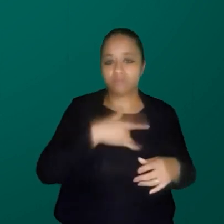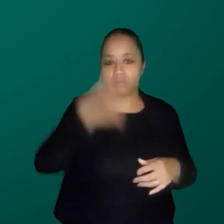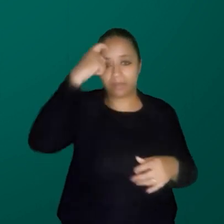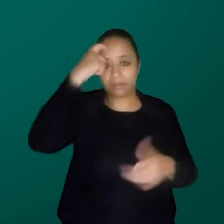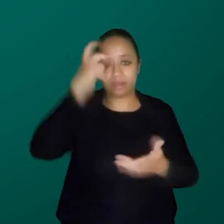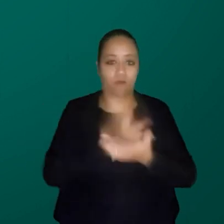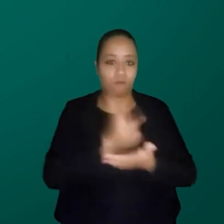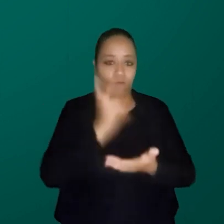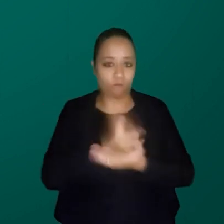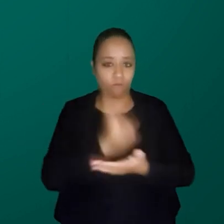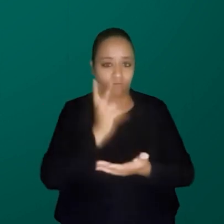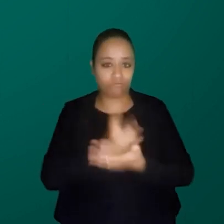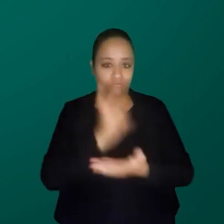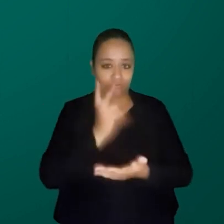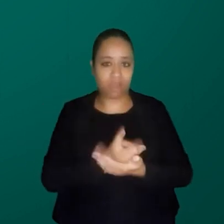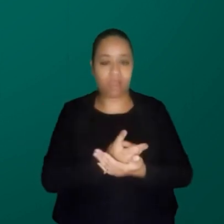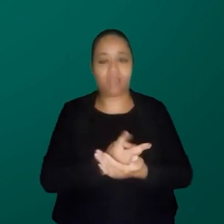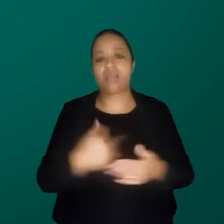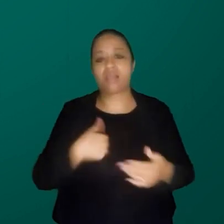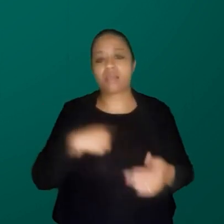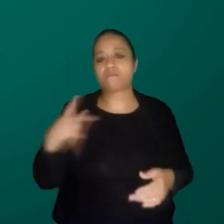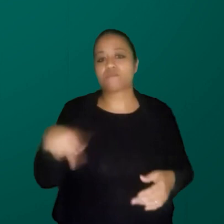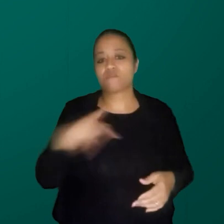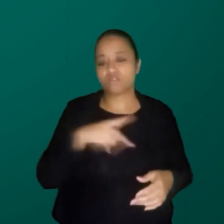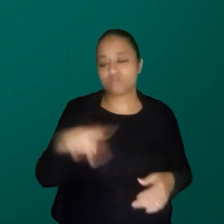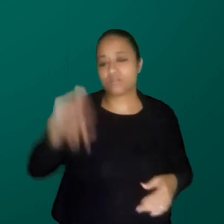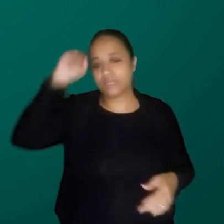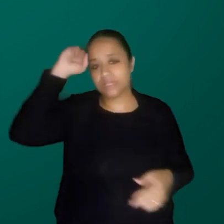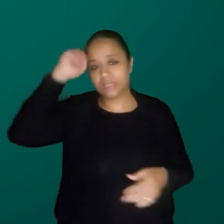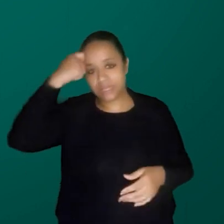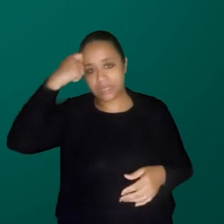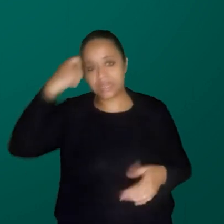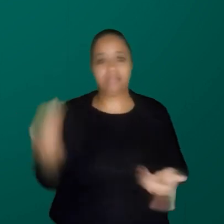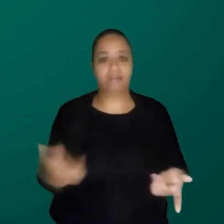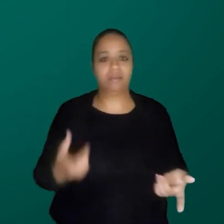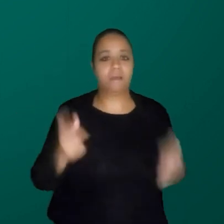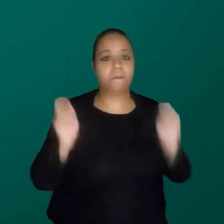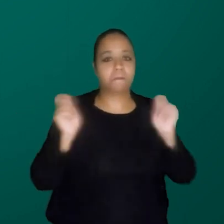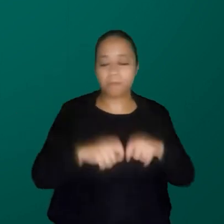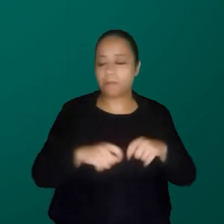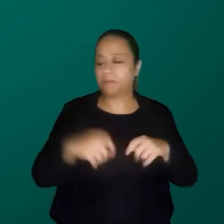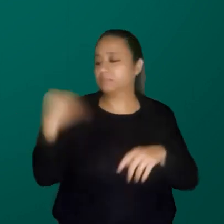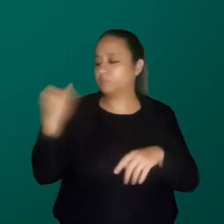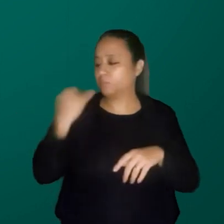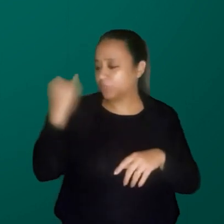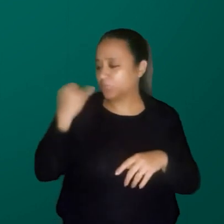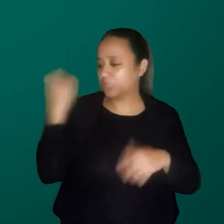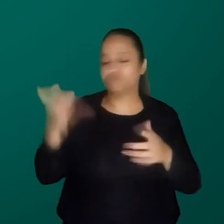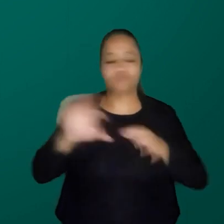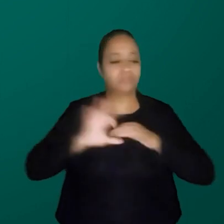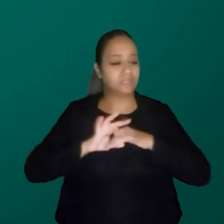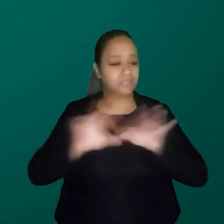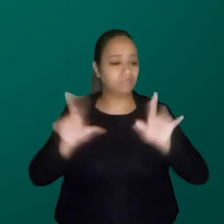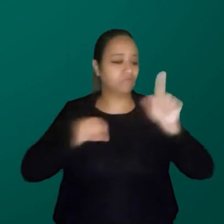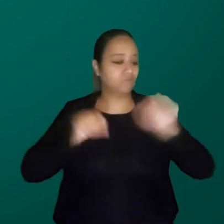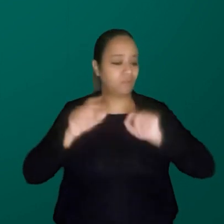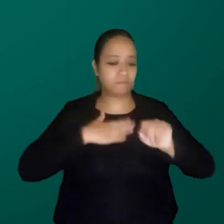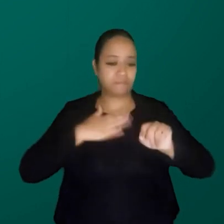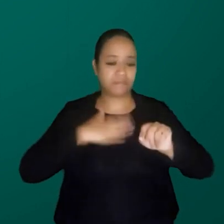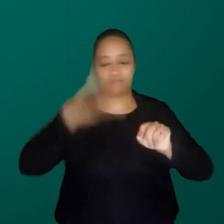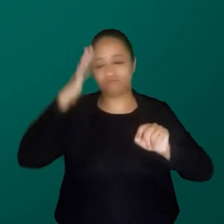ver outras pessoas como eu, ter professoras negras, saber que eu posso ser cientista, que eu posso ser o que eu quiser. E aí,